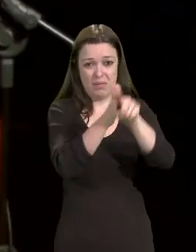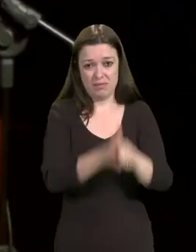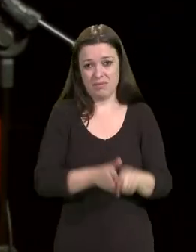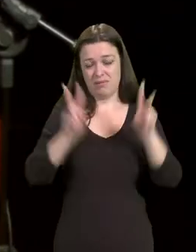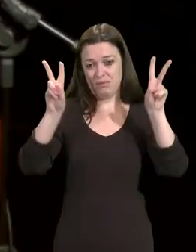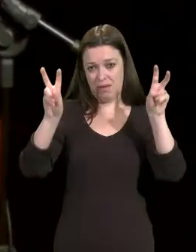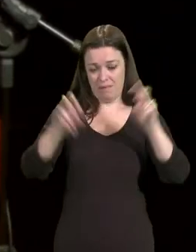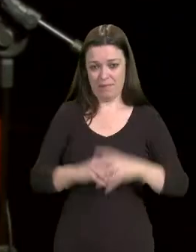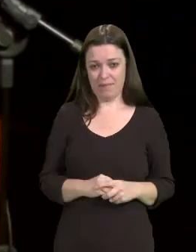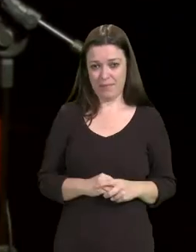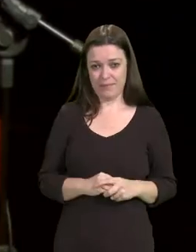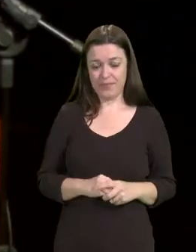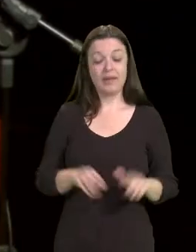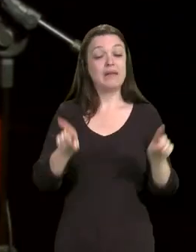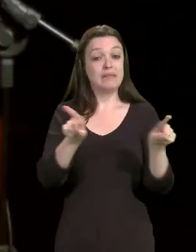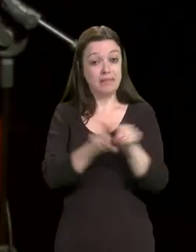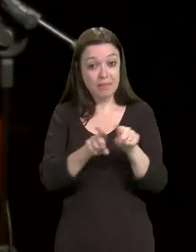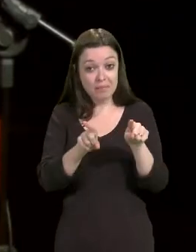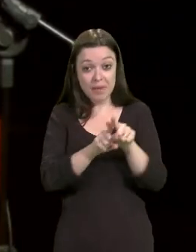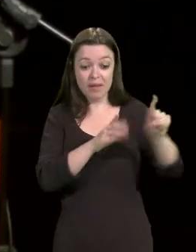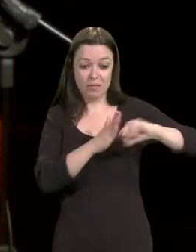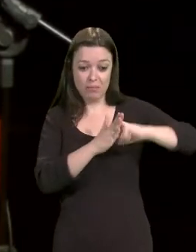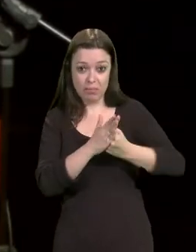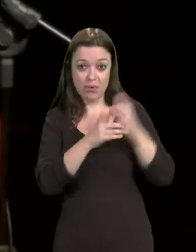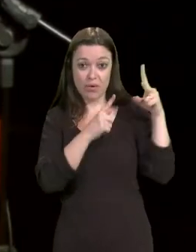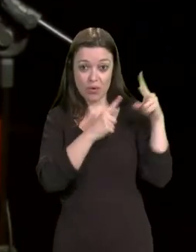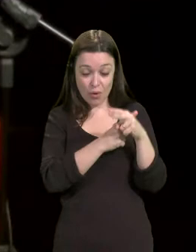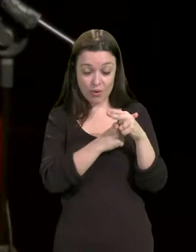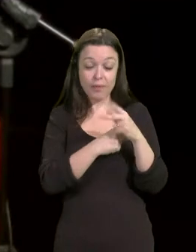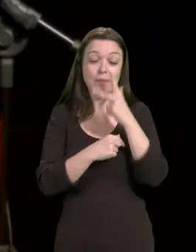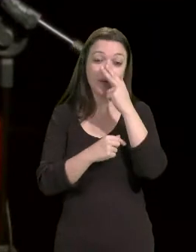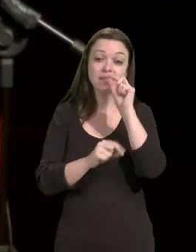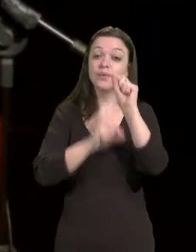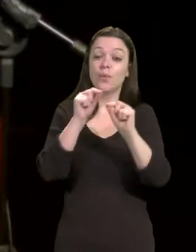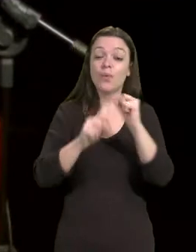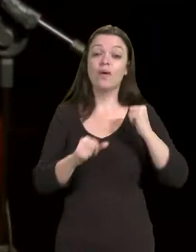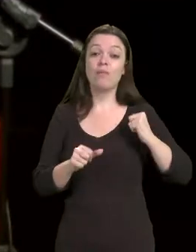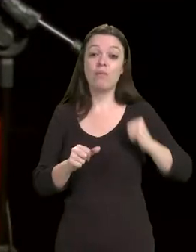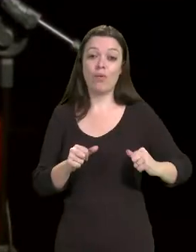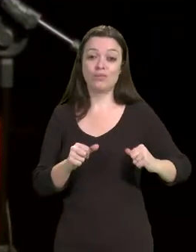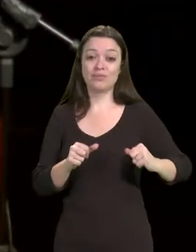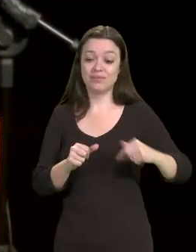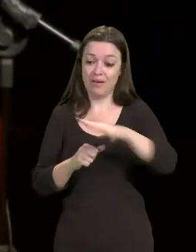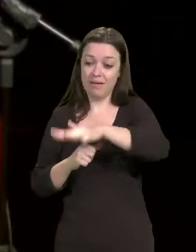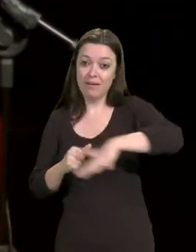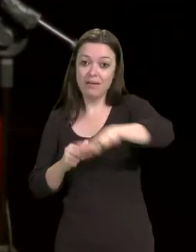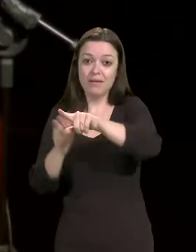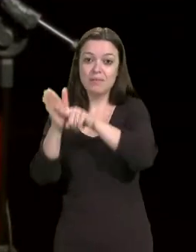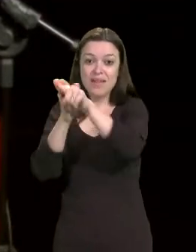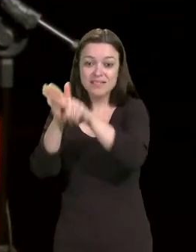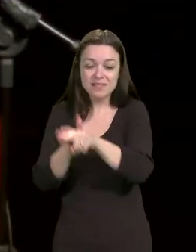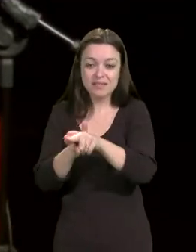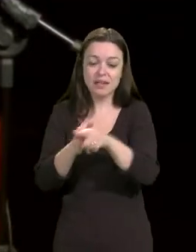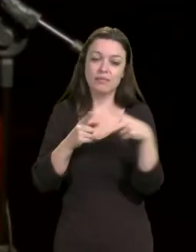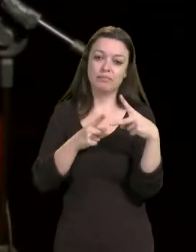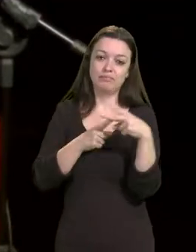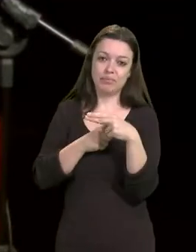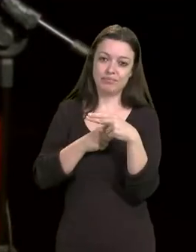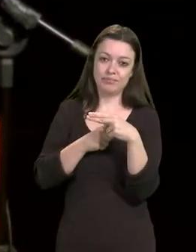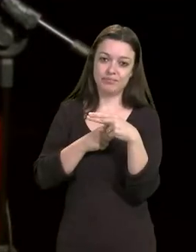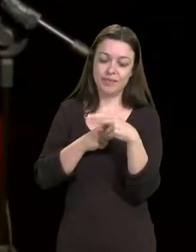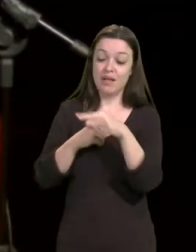de inviabilizar a continuidade do pagamento das bolsas daqueles que se dedicam